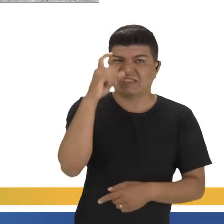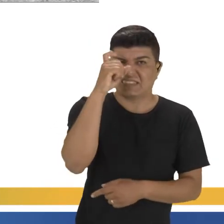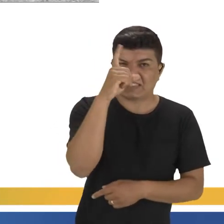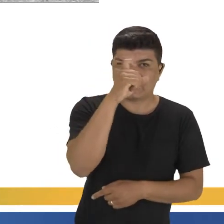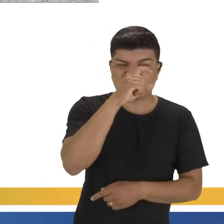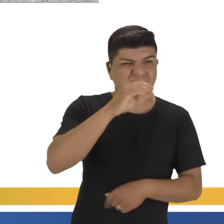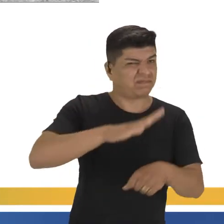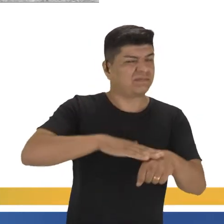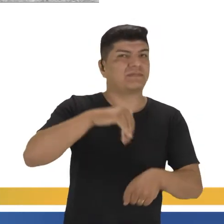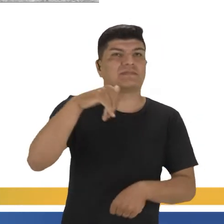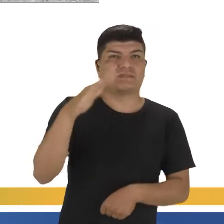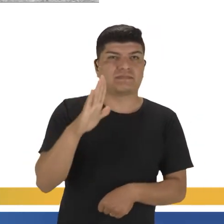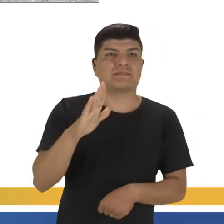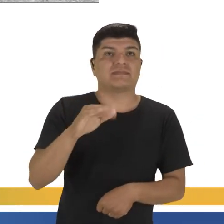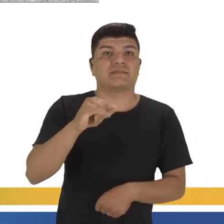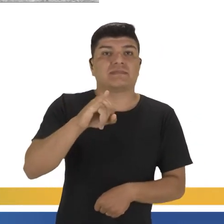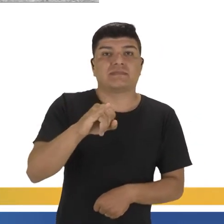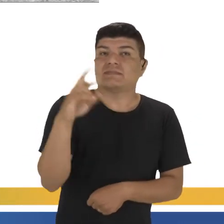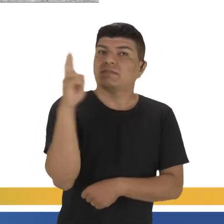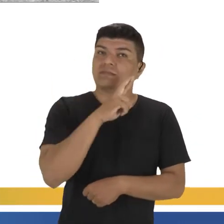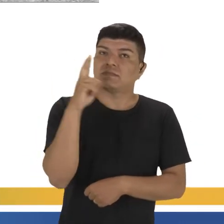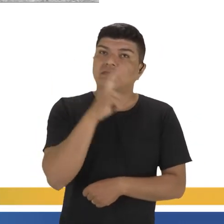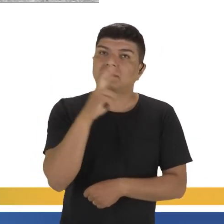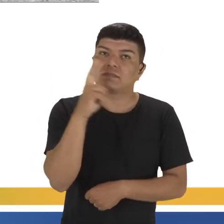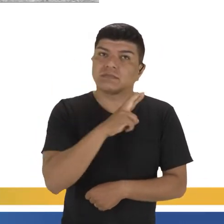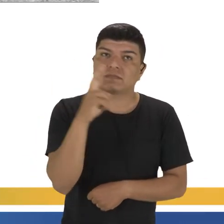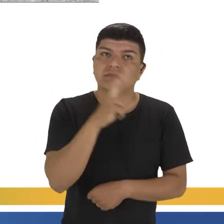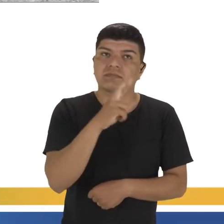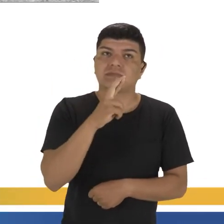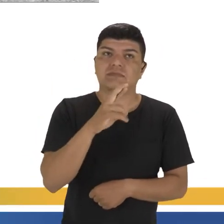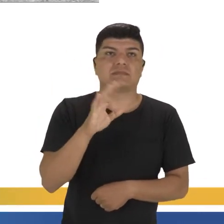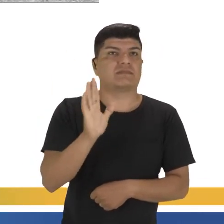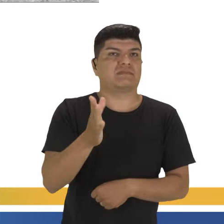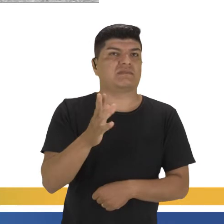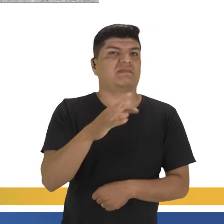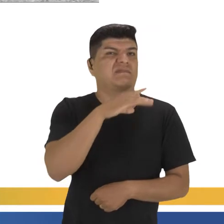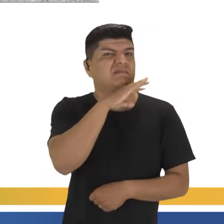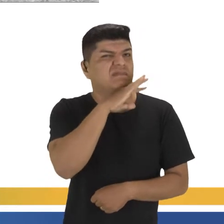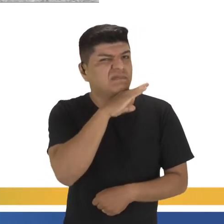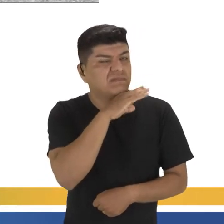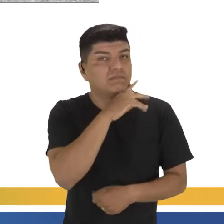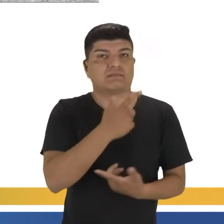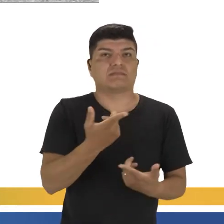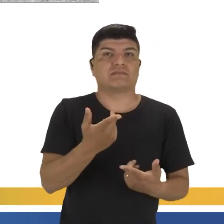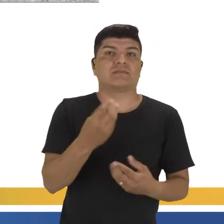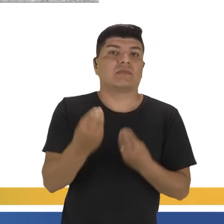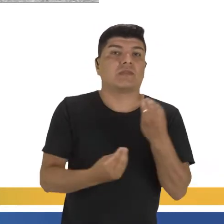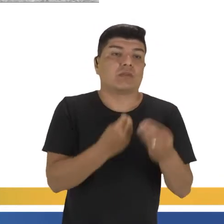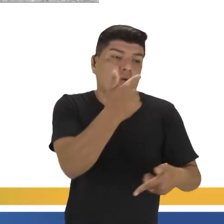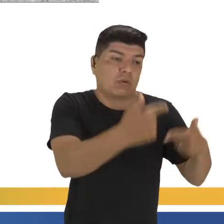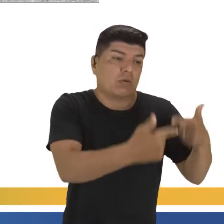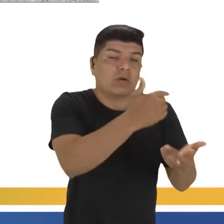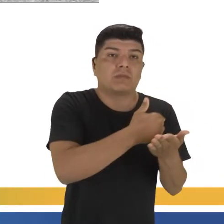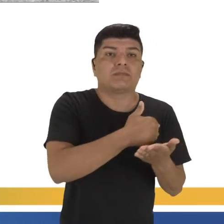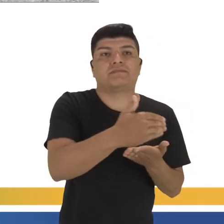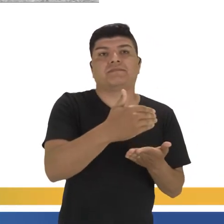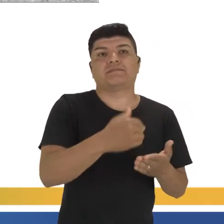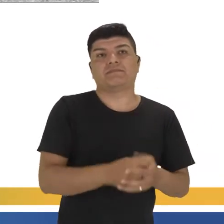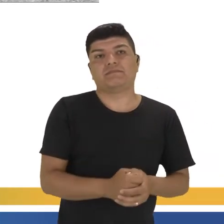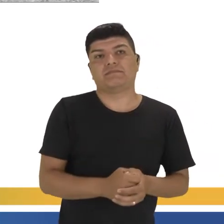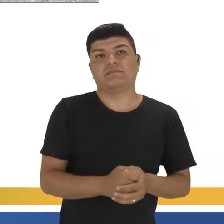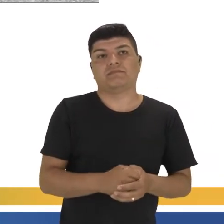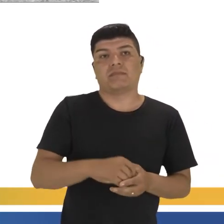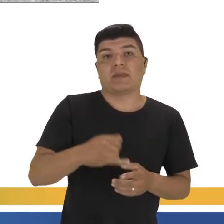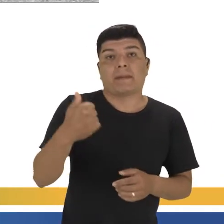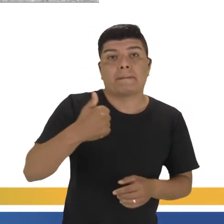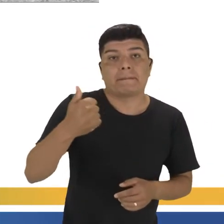coisa piorou ainda mais. Se a Rússia estava em uma situação ruim, como é que ela participa de uma guerra? E o pior,